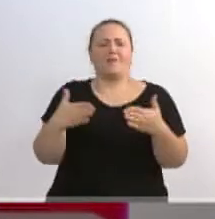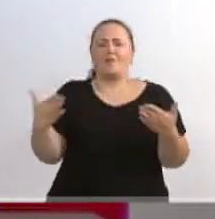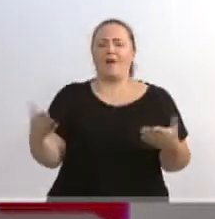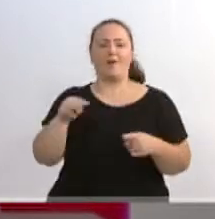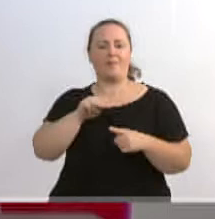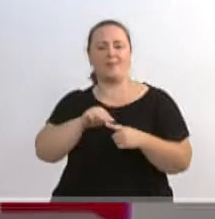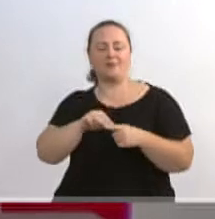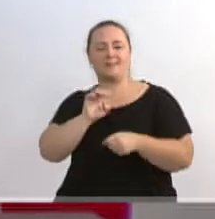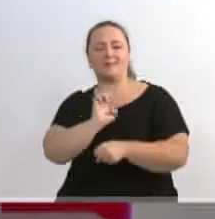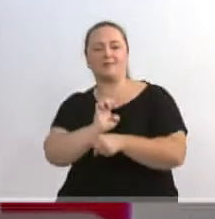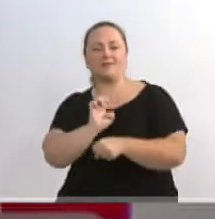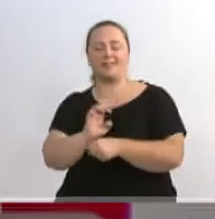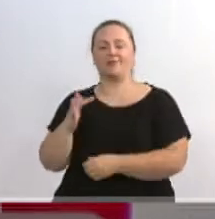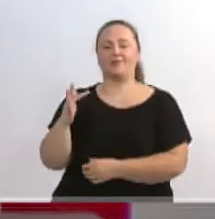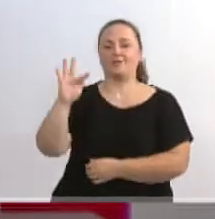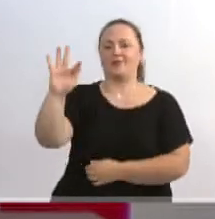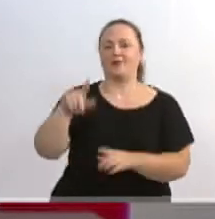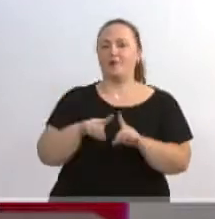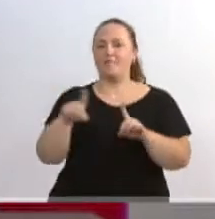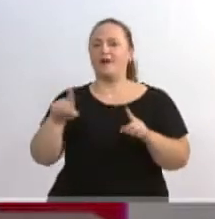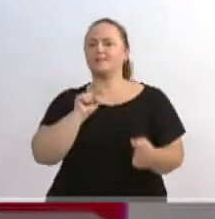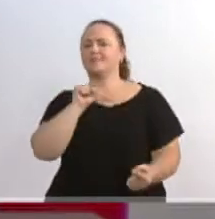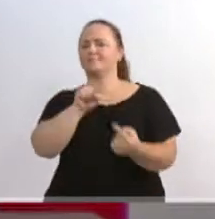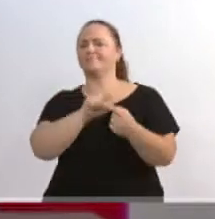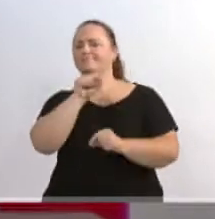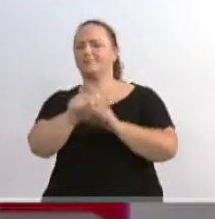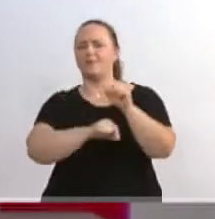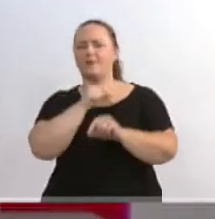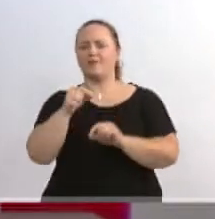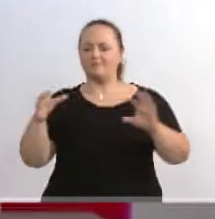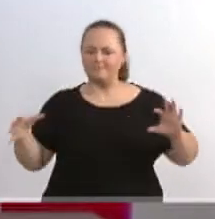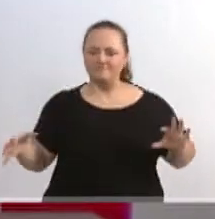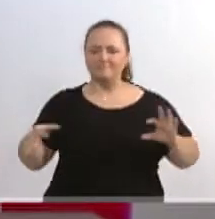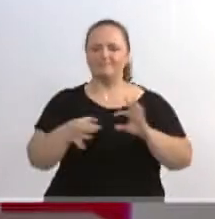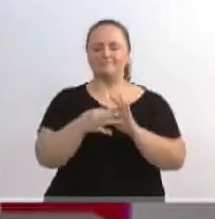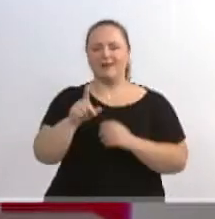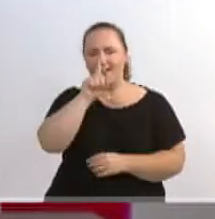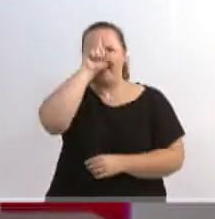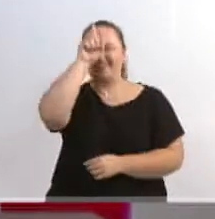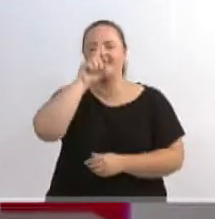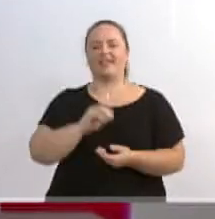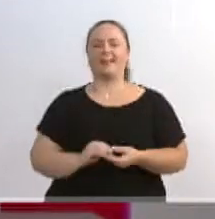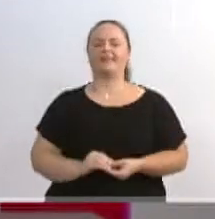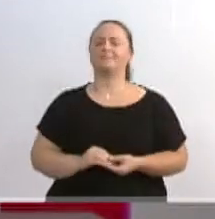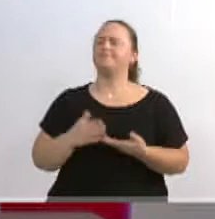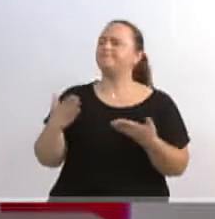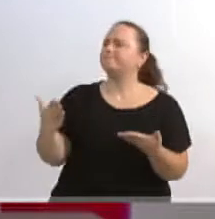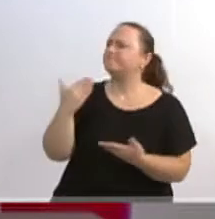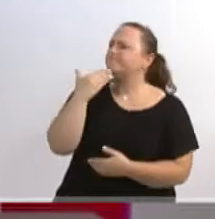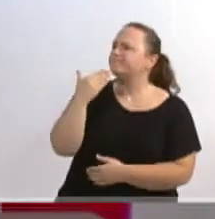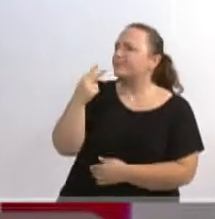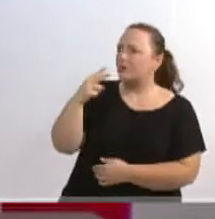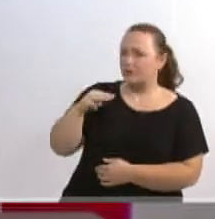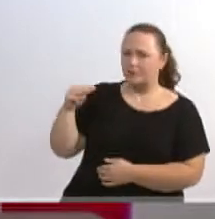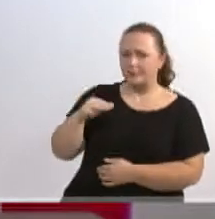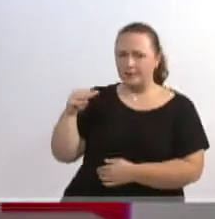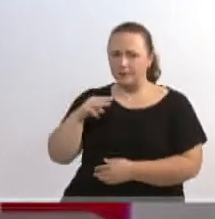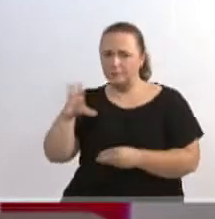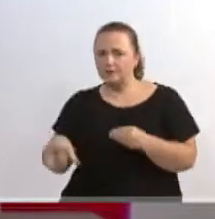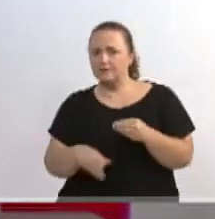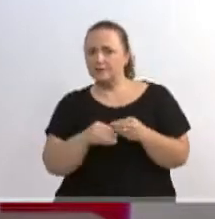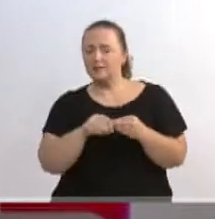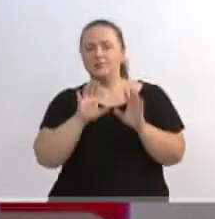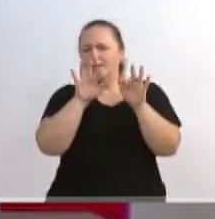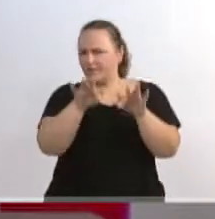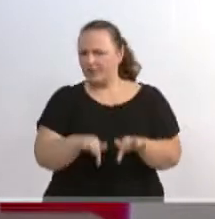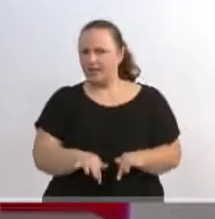municipal, estadual, federal, mas procurando, sobretudo, viabilizar as boas ideias. Presidente, gostaria de pedir os dois minutos, pelos apartes, só